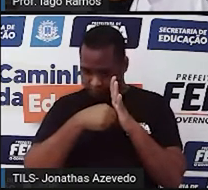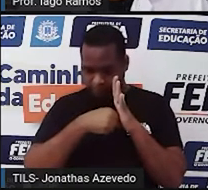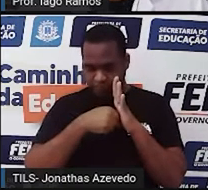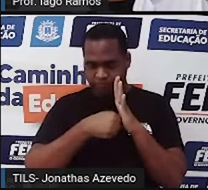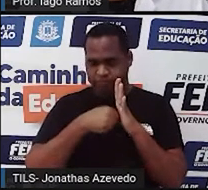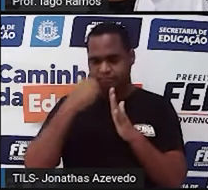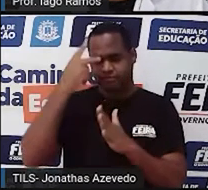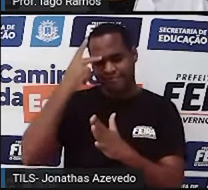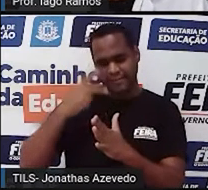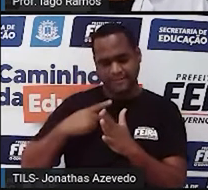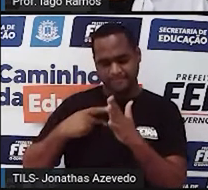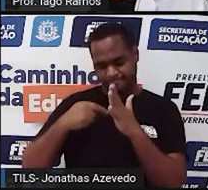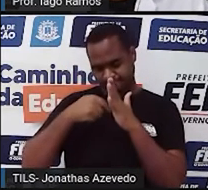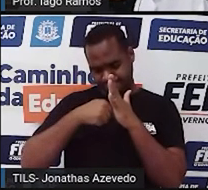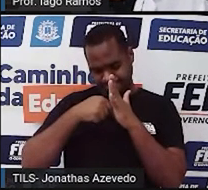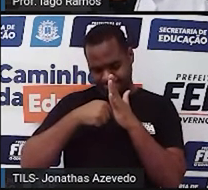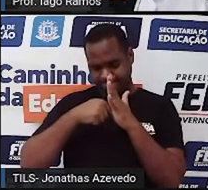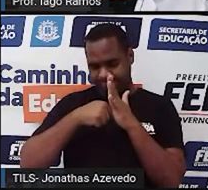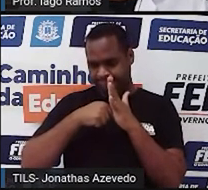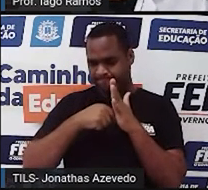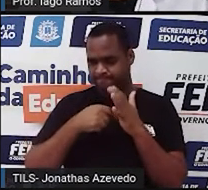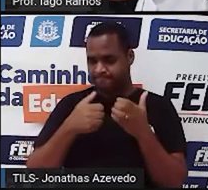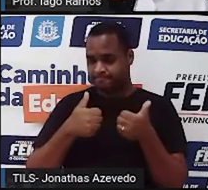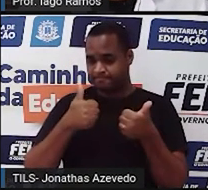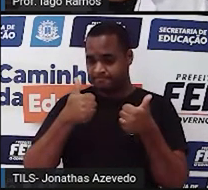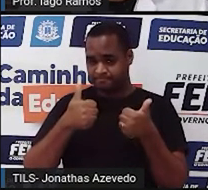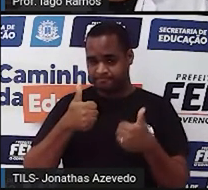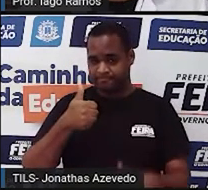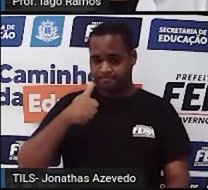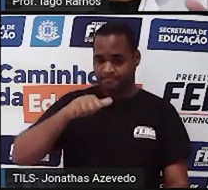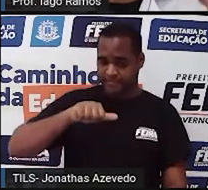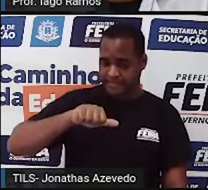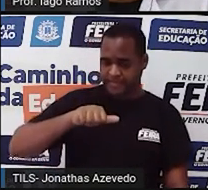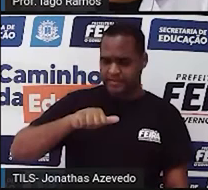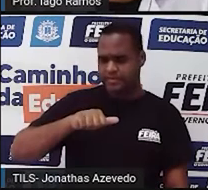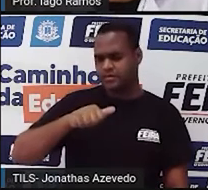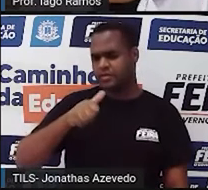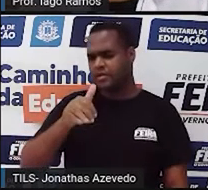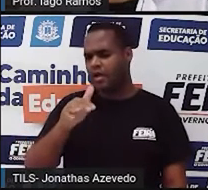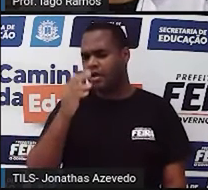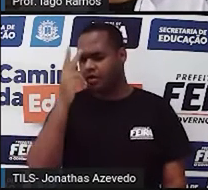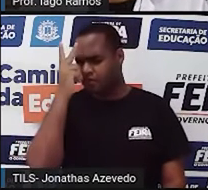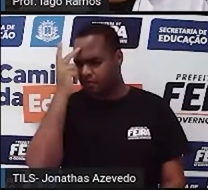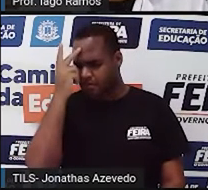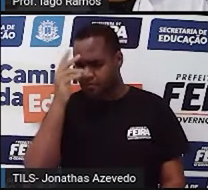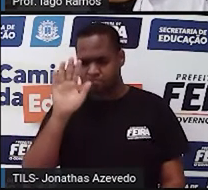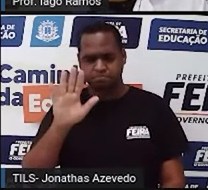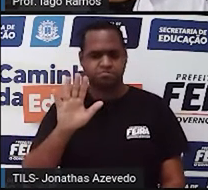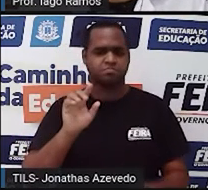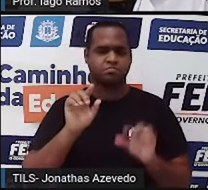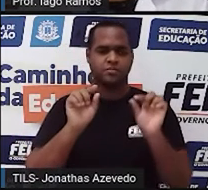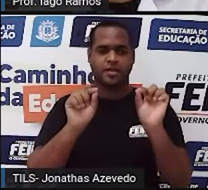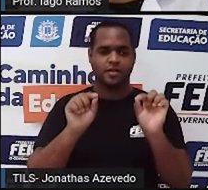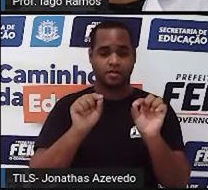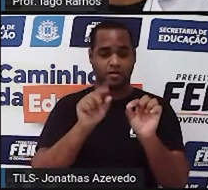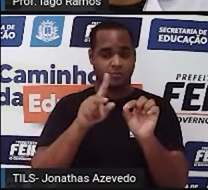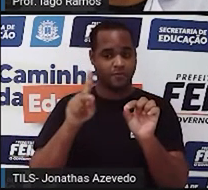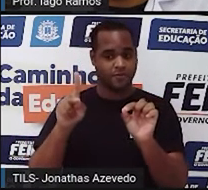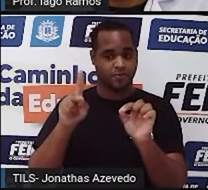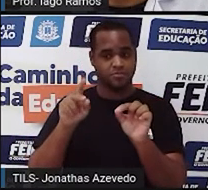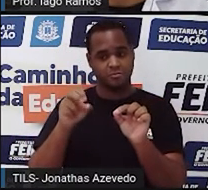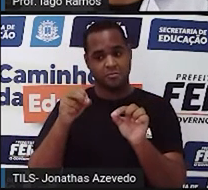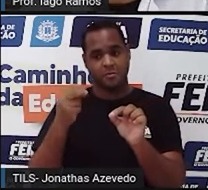nós mesmos, né? É mais comum, é mais normal o professor ou a